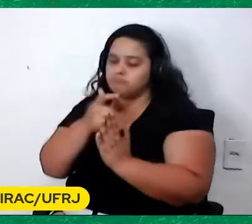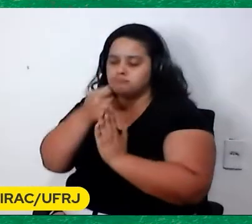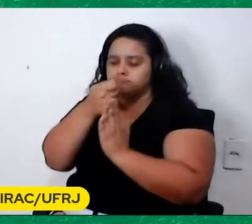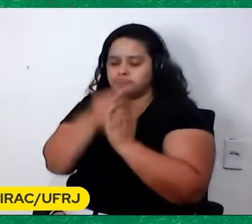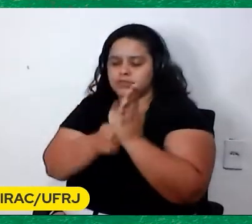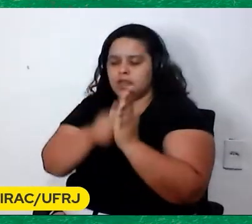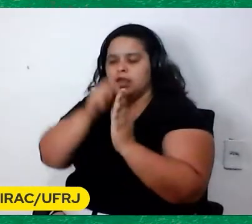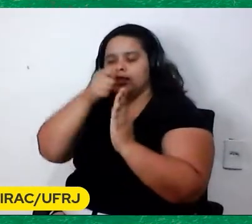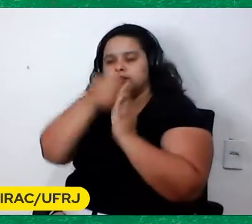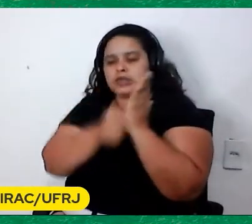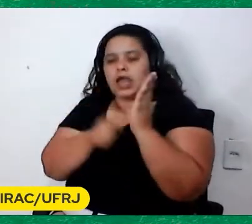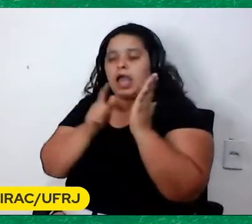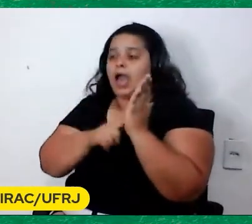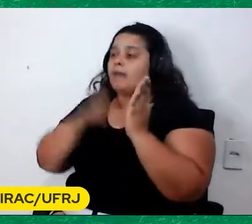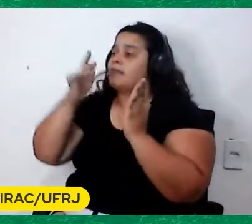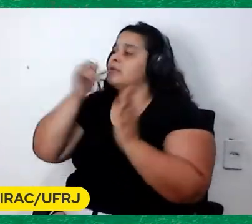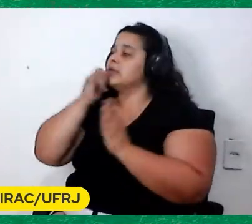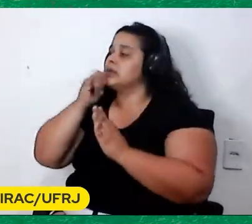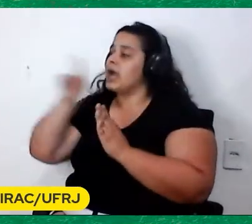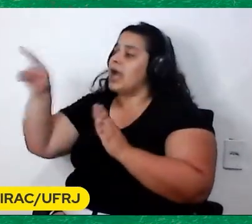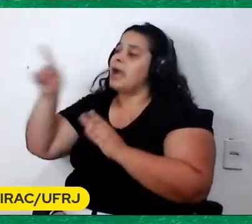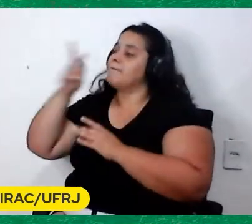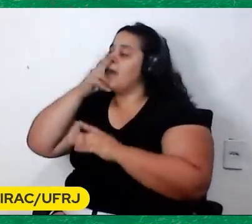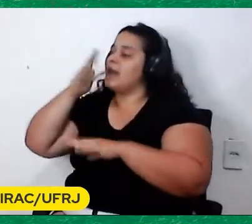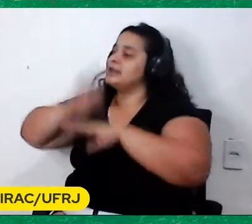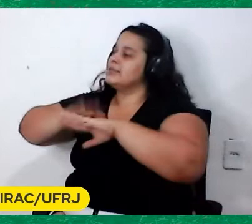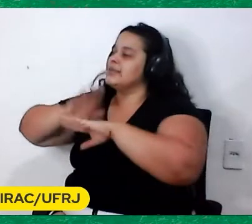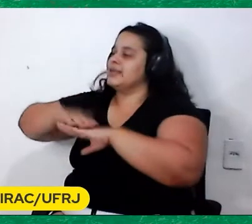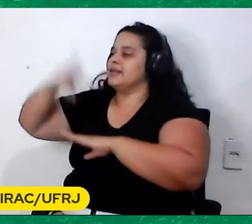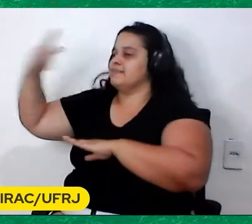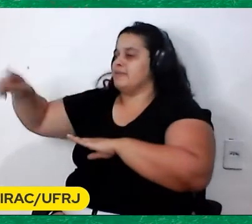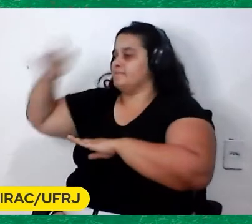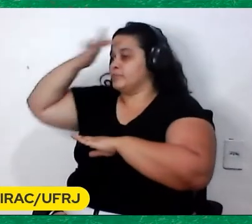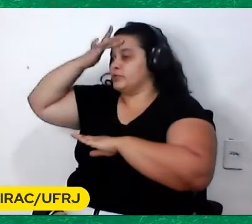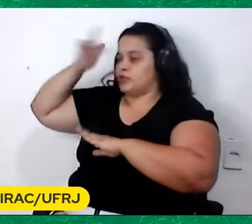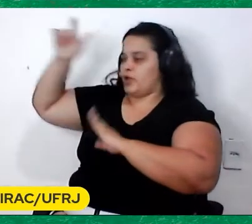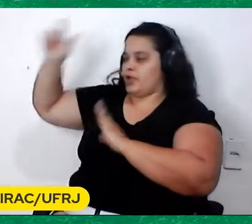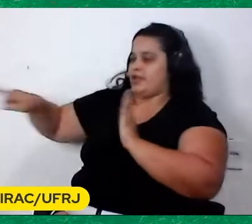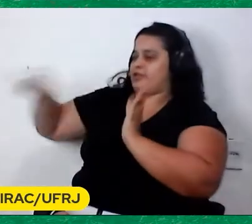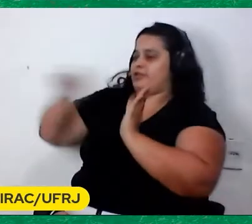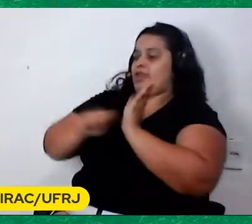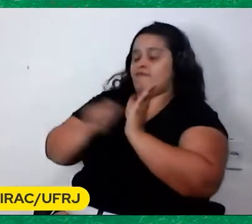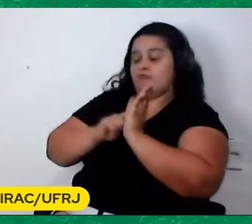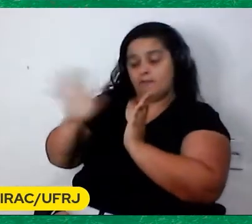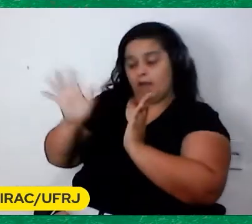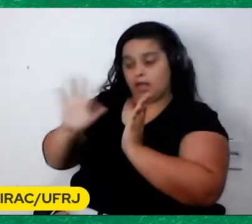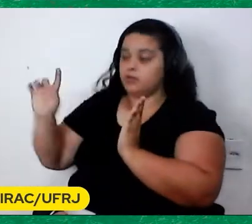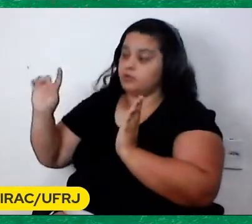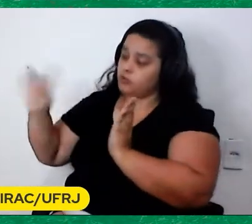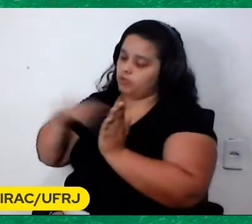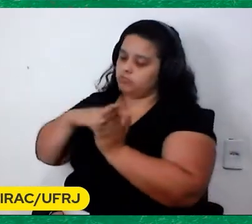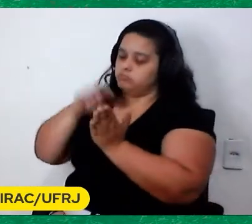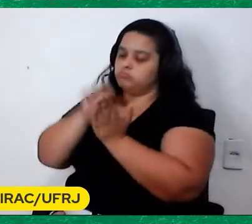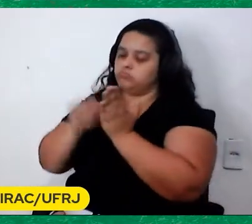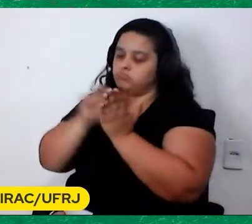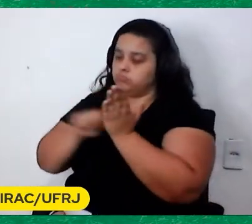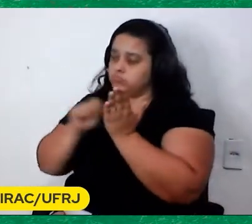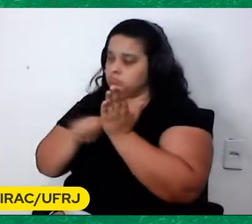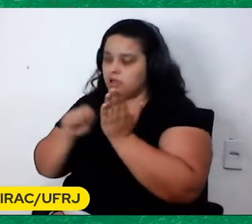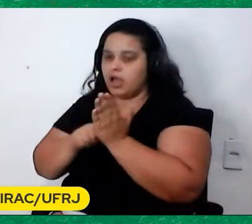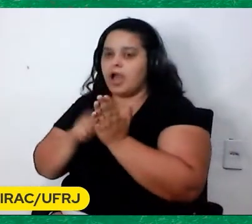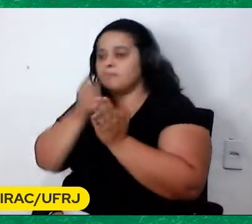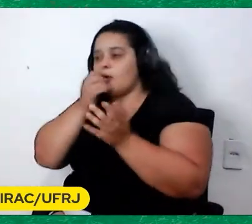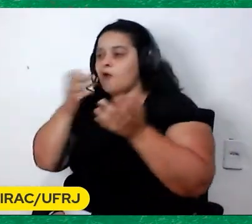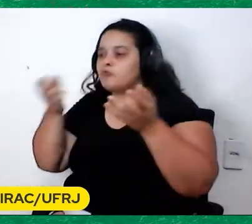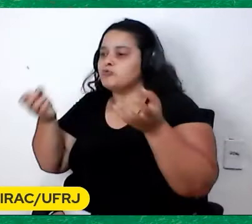pessoa Quer dizer Como se fosse Uma autobiografia E foi muito bom Estimular o Capô A lembrar das coisas